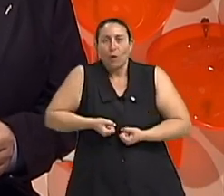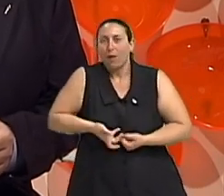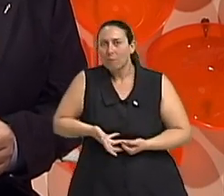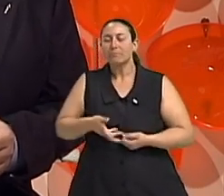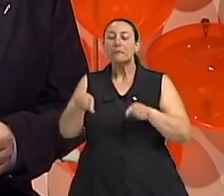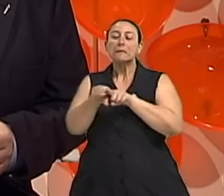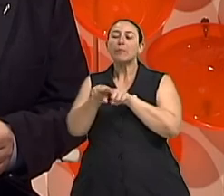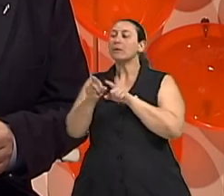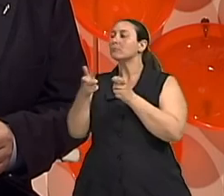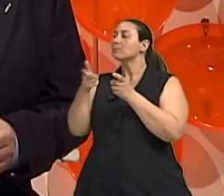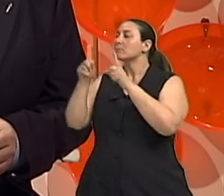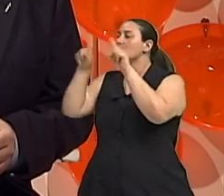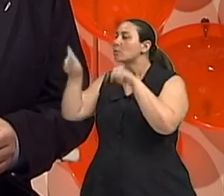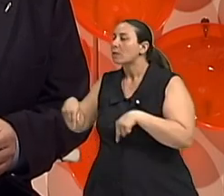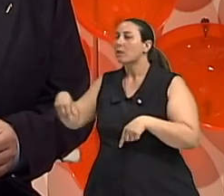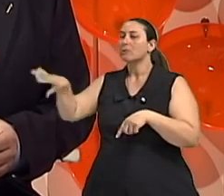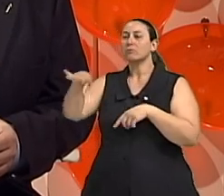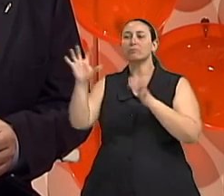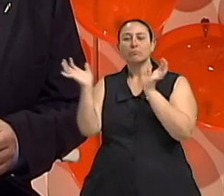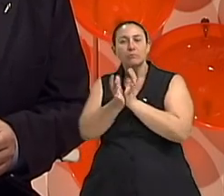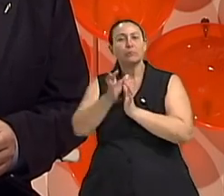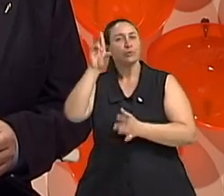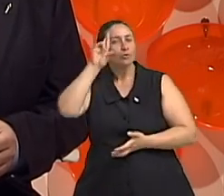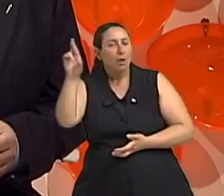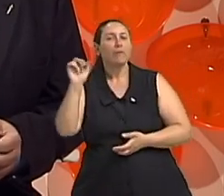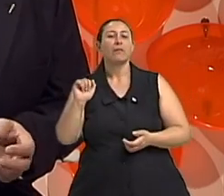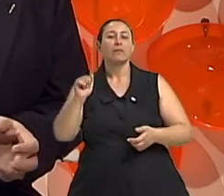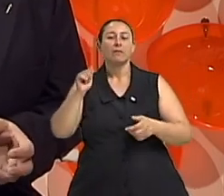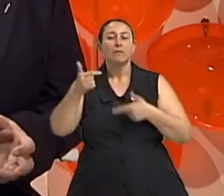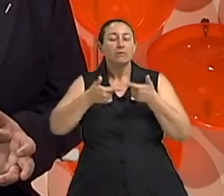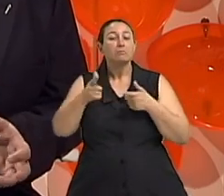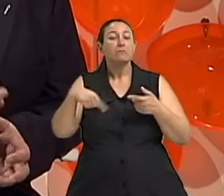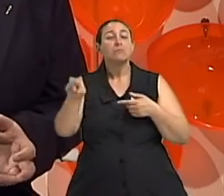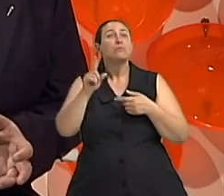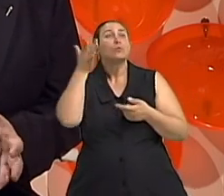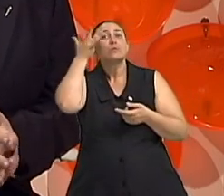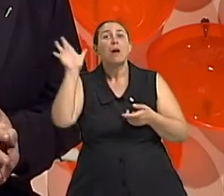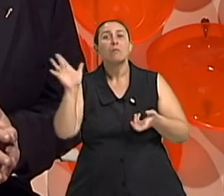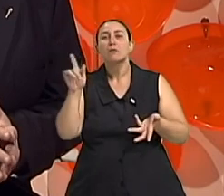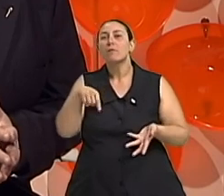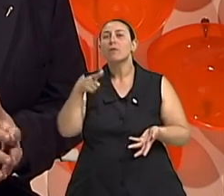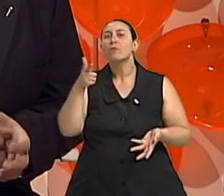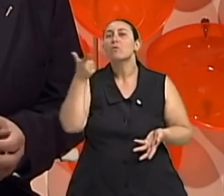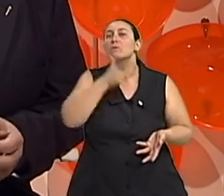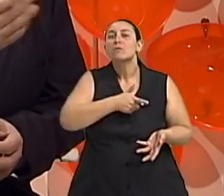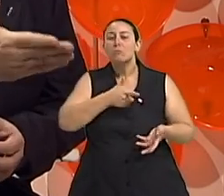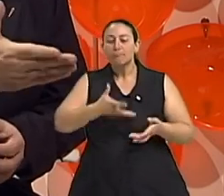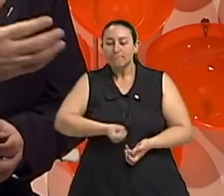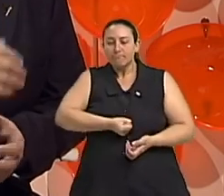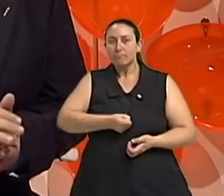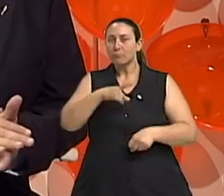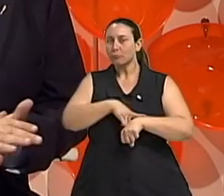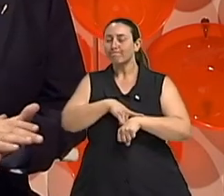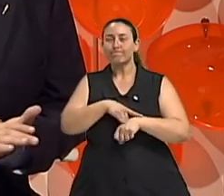o funcionário, ou com o seu chefe, na hora de um momento ela não saber se vai conter a sua urina, isso traz o